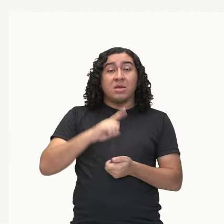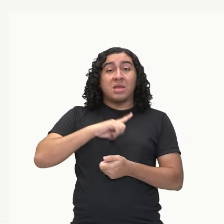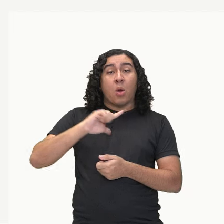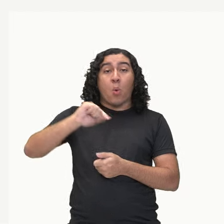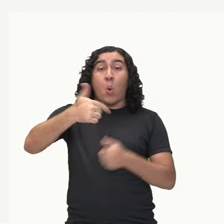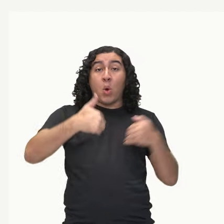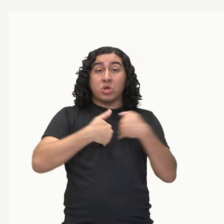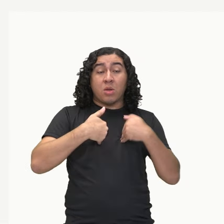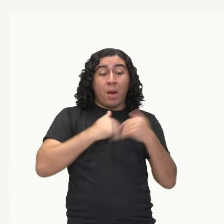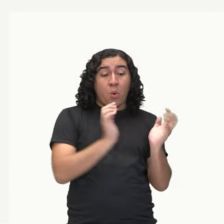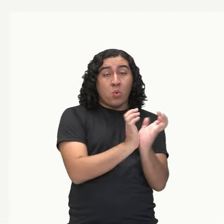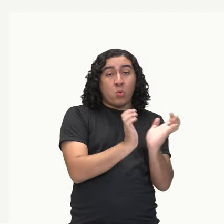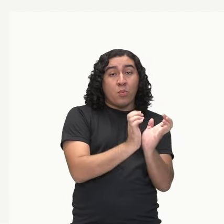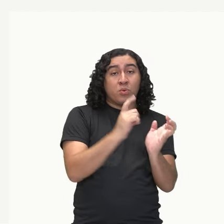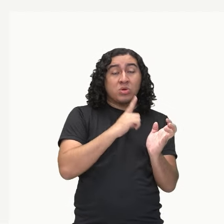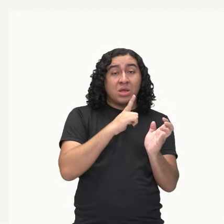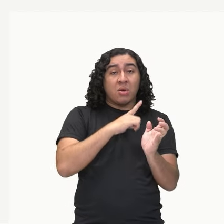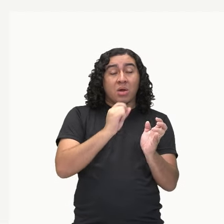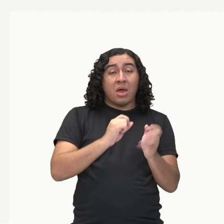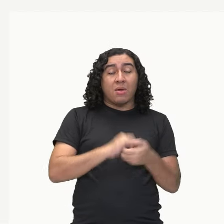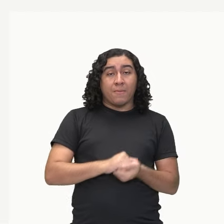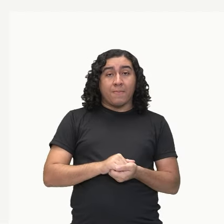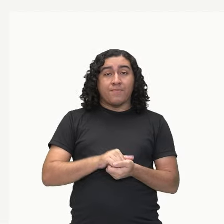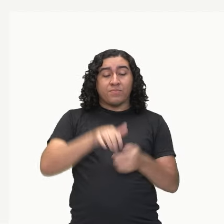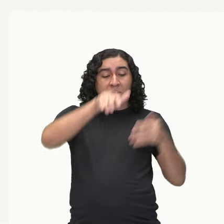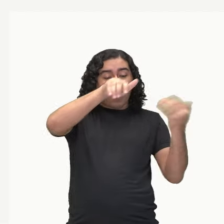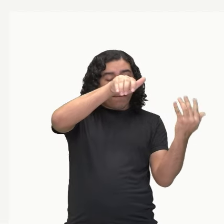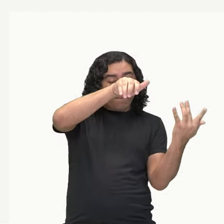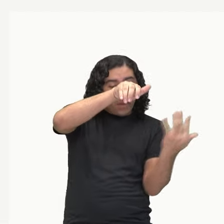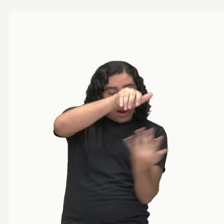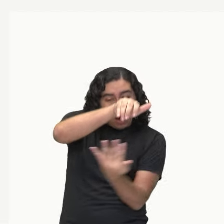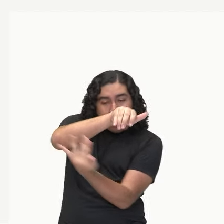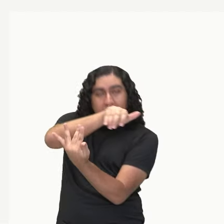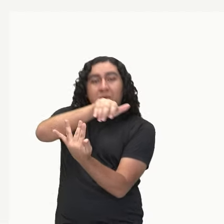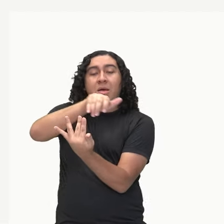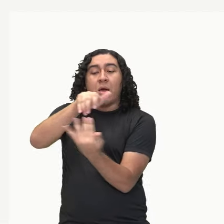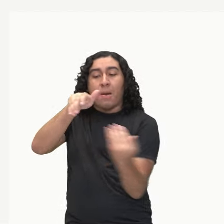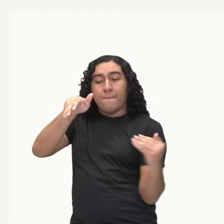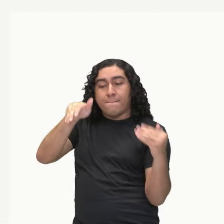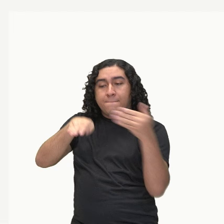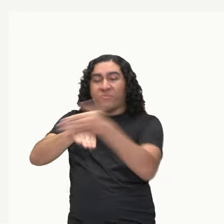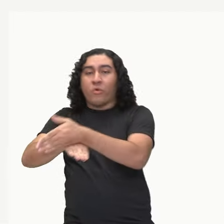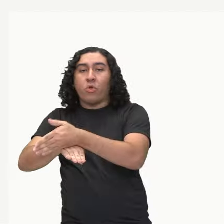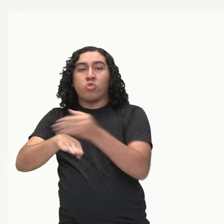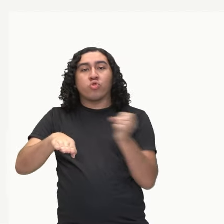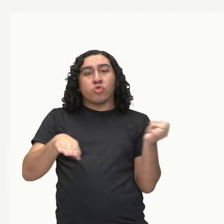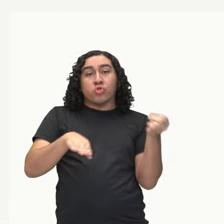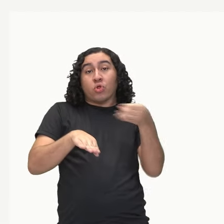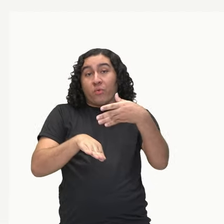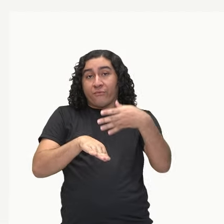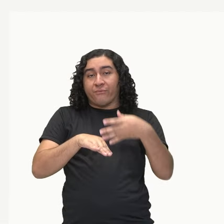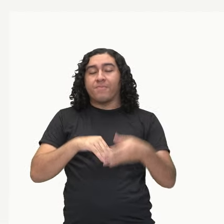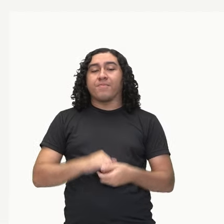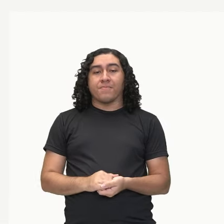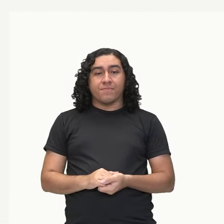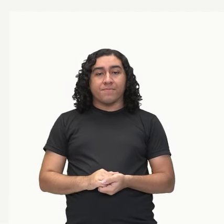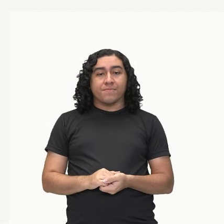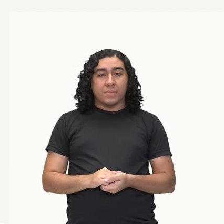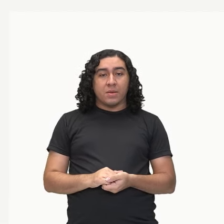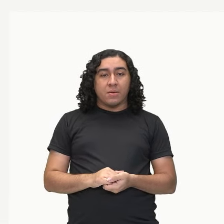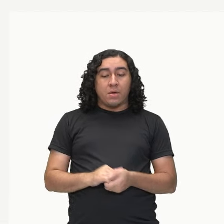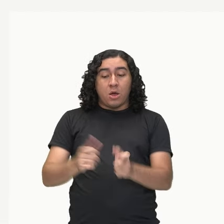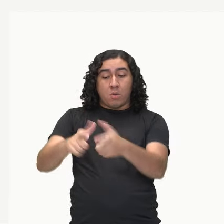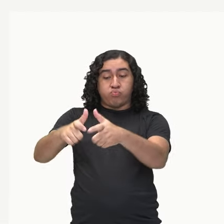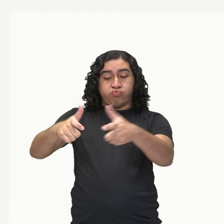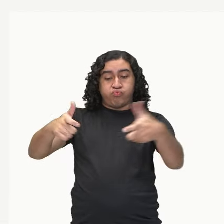nesse ambiente, essa população também aumenta. Está chegando mais espécies de capivara ali naquela área. Mas tem